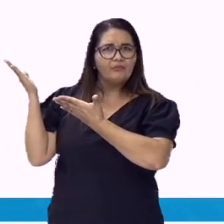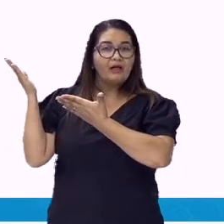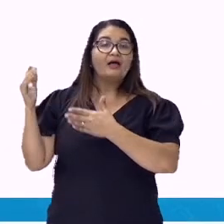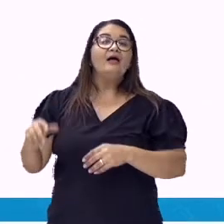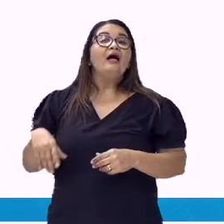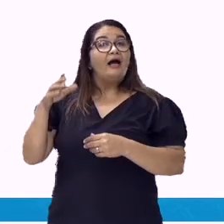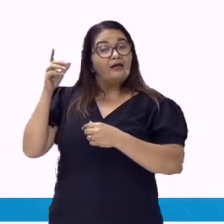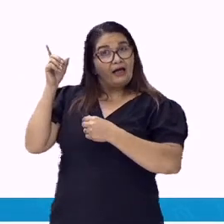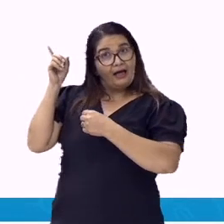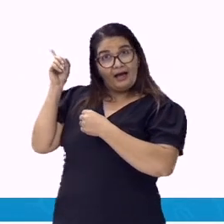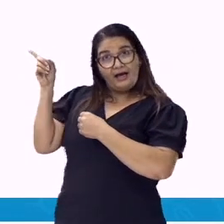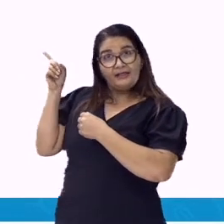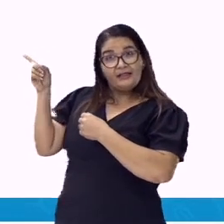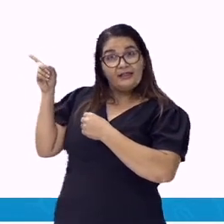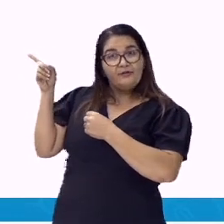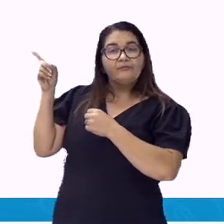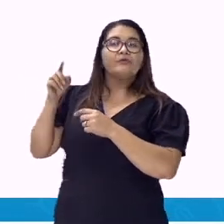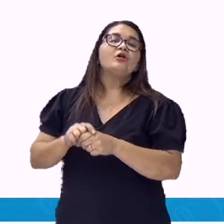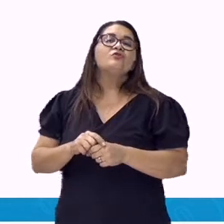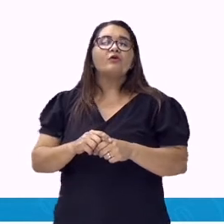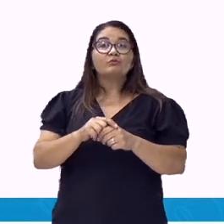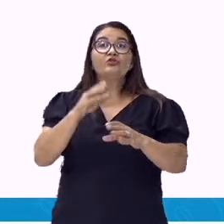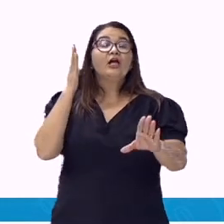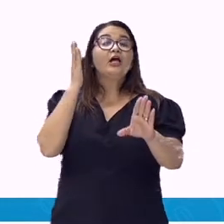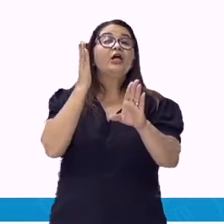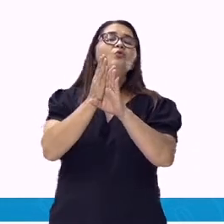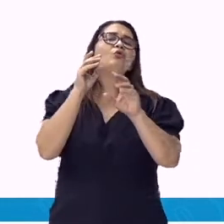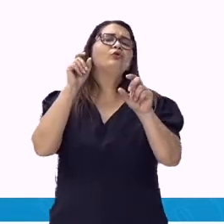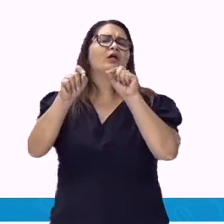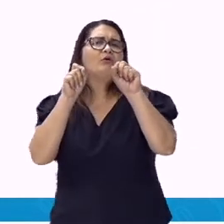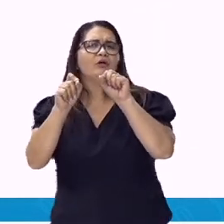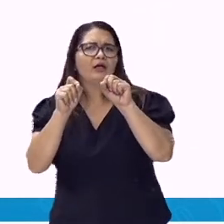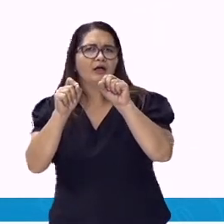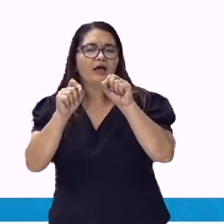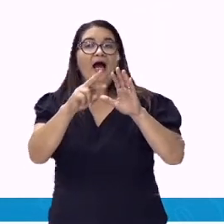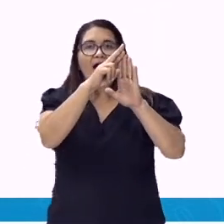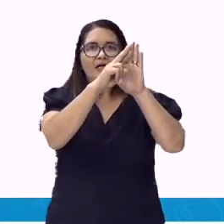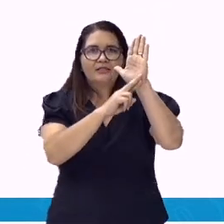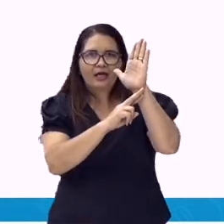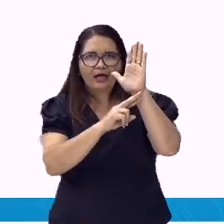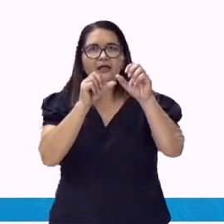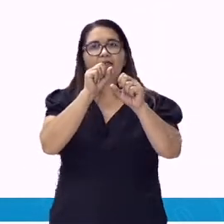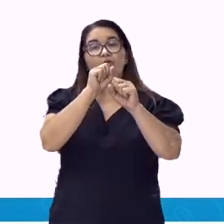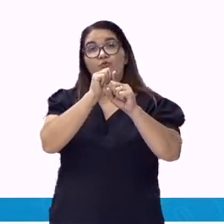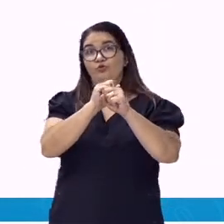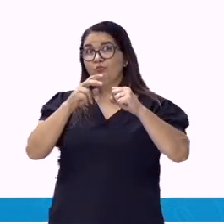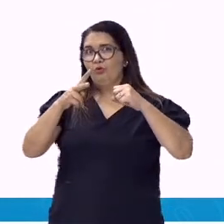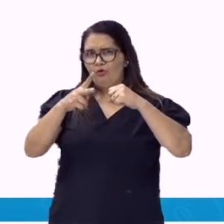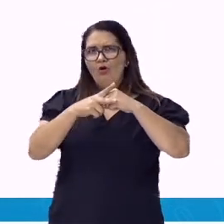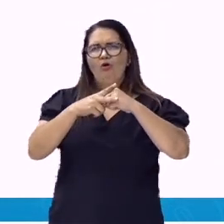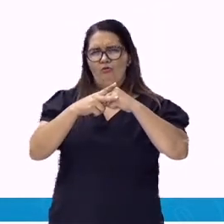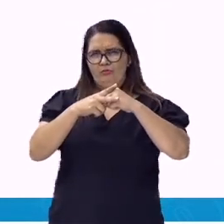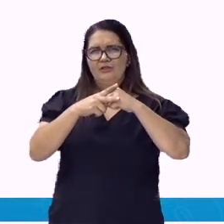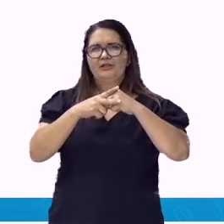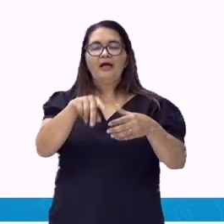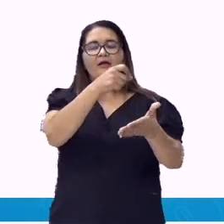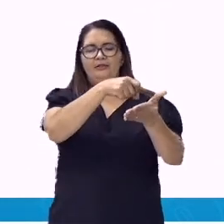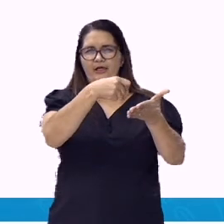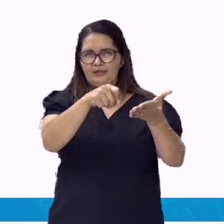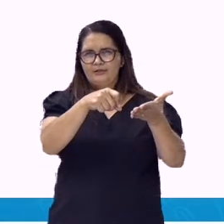Aqui, encontramos os pronomes indefinidos que usaremos na questão. Eles serão fundamentais. Pois bem,